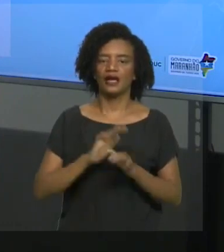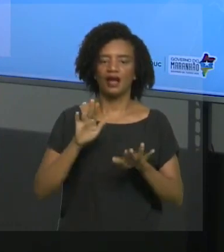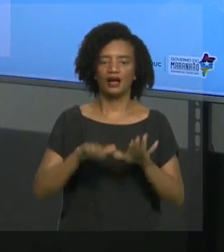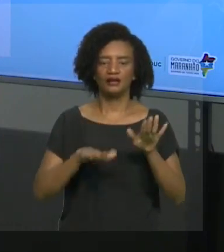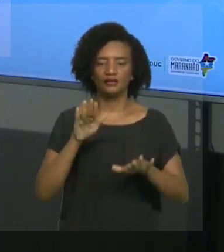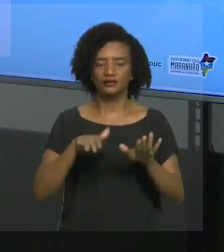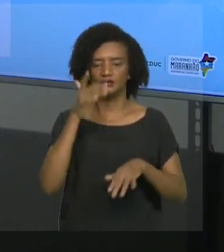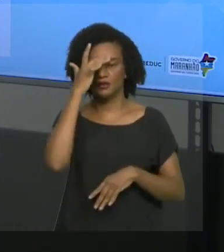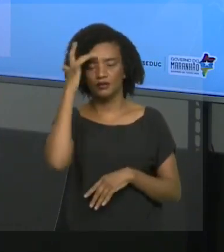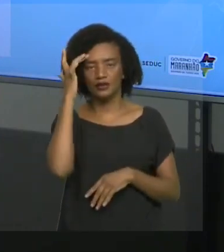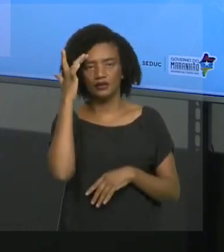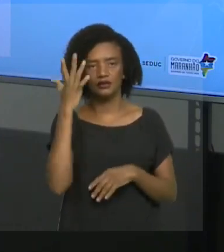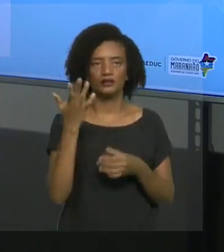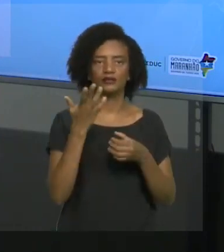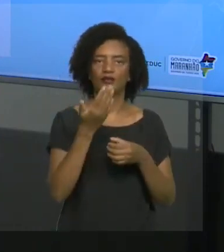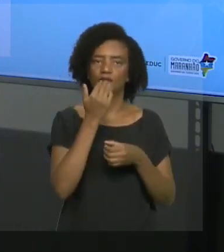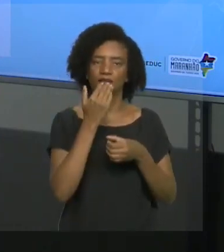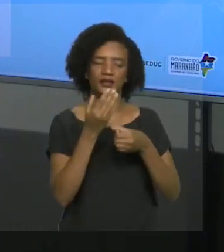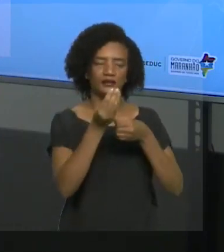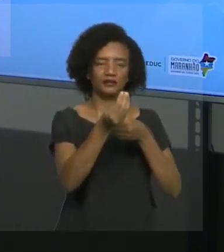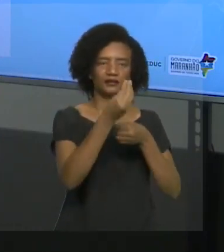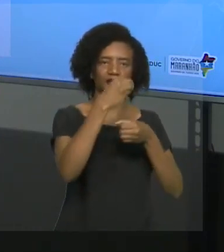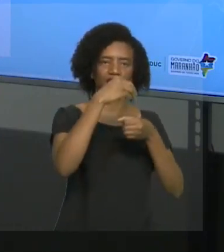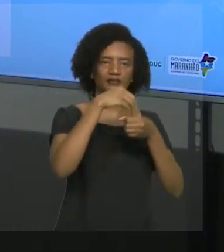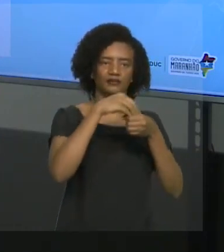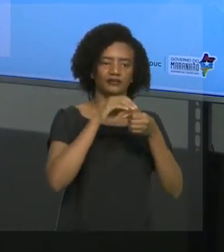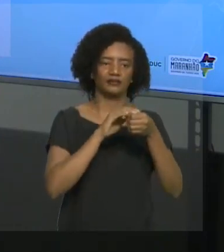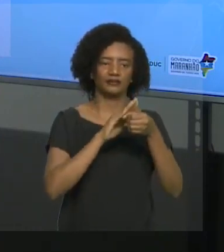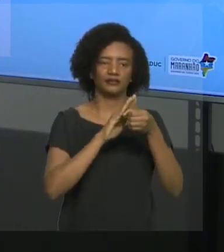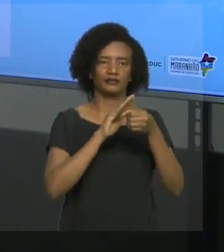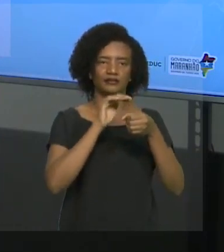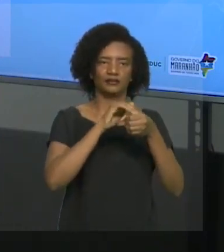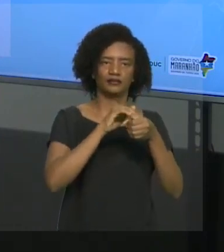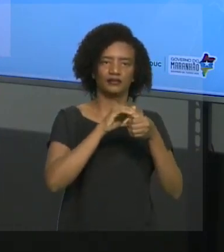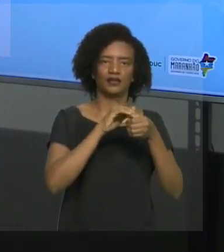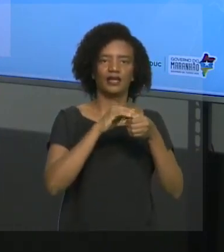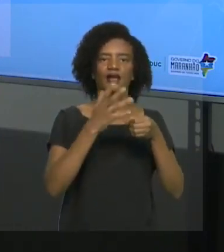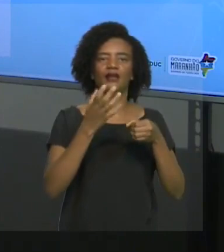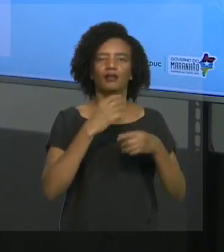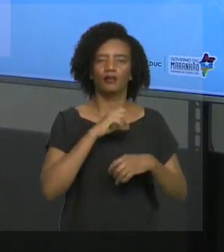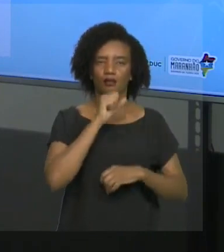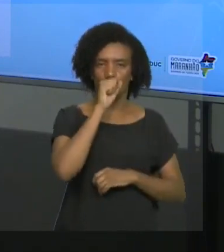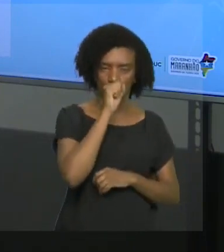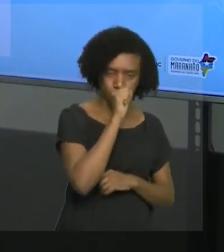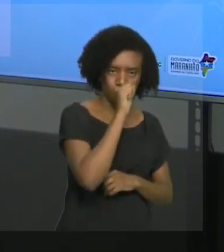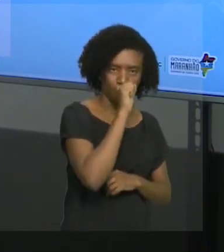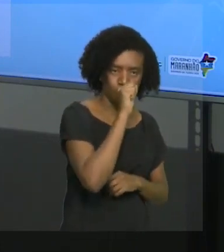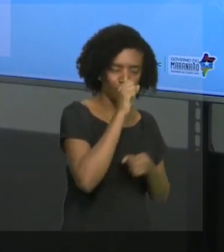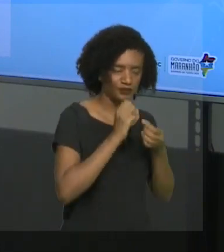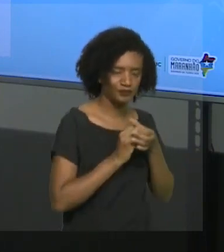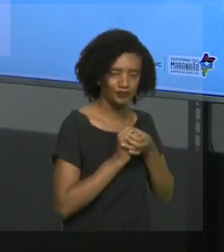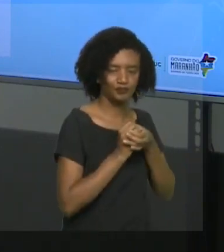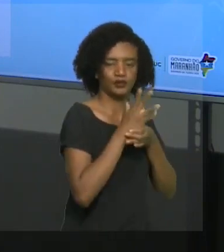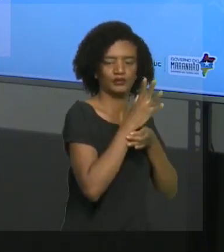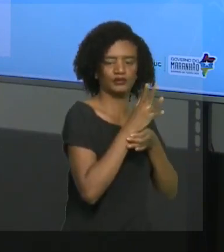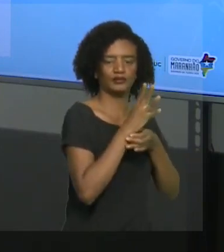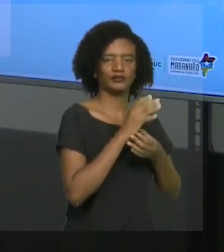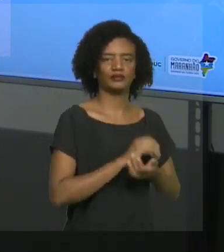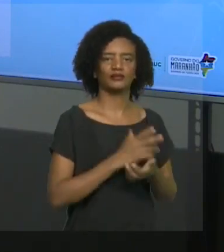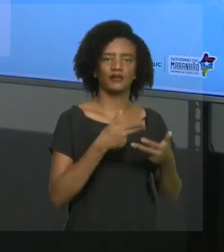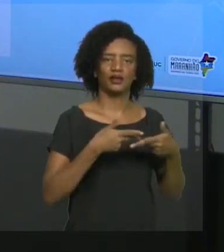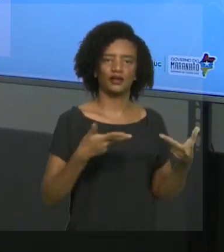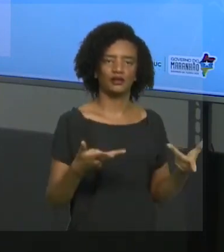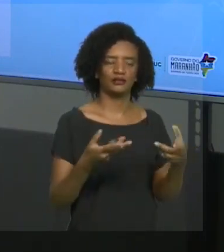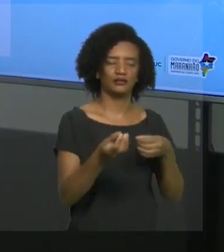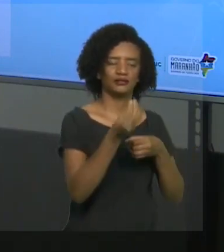canal errado. Na laringe, também, nós vamos ter as cordas vocais. São pregas que promovem a